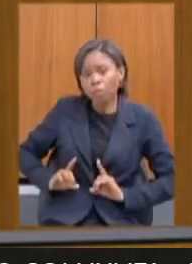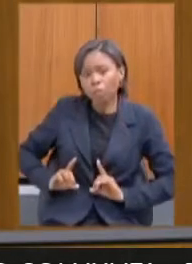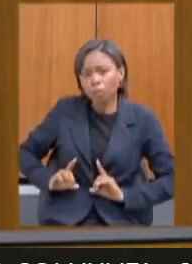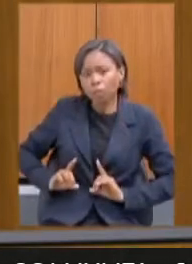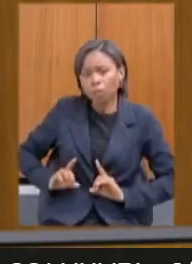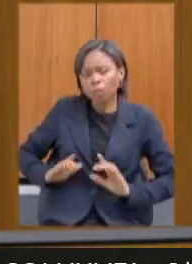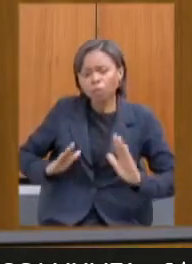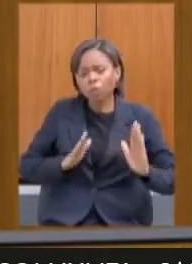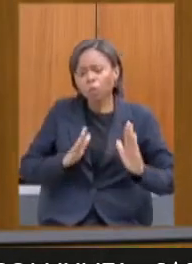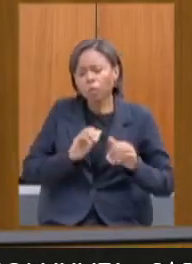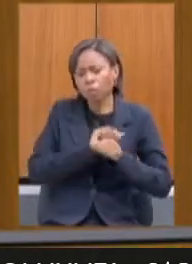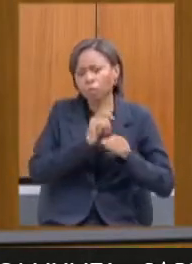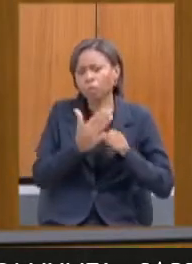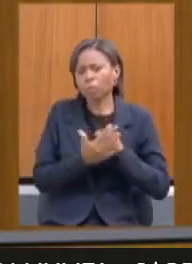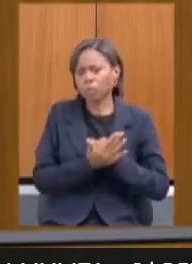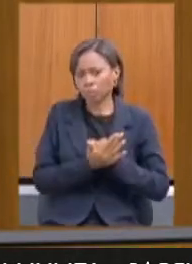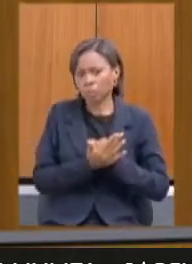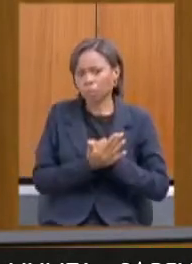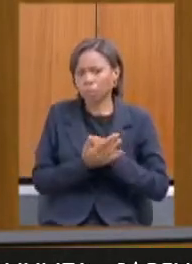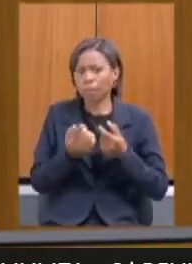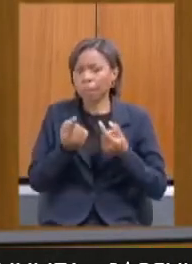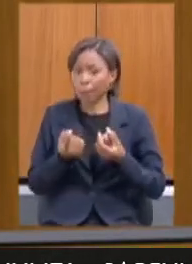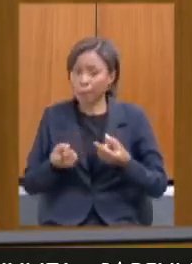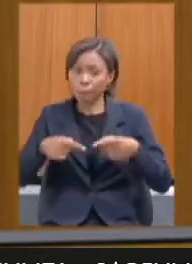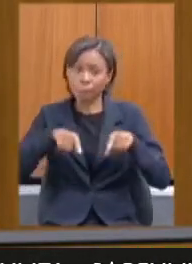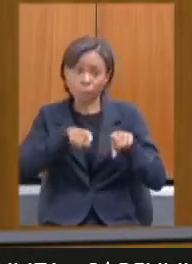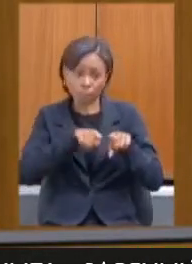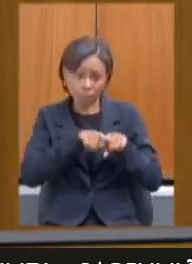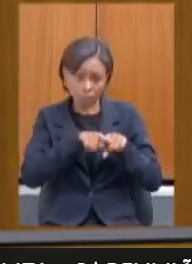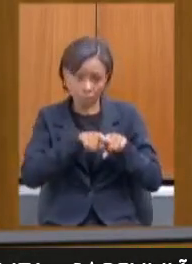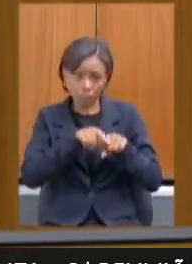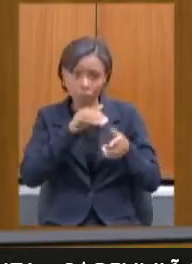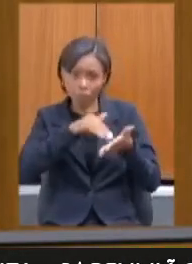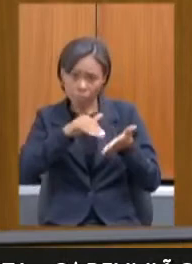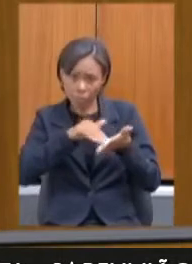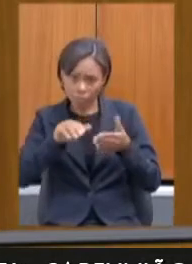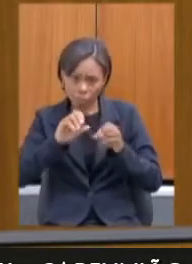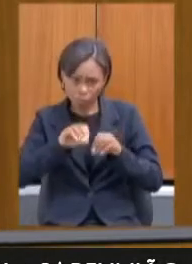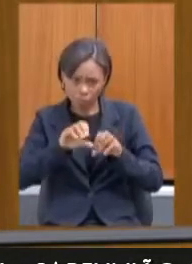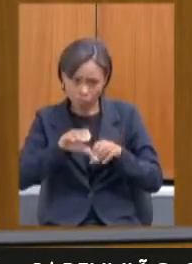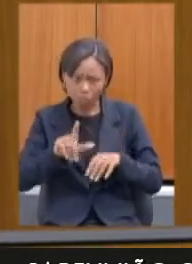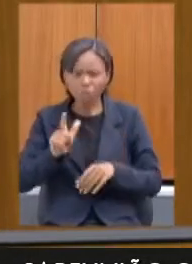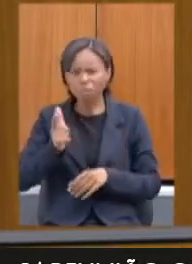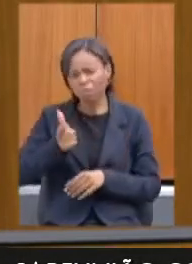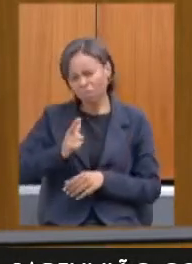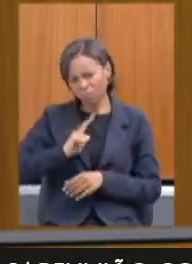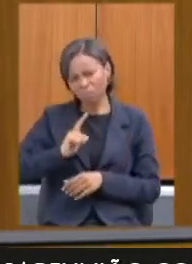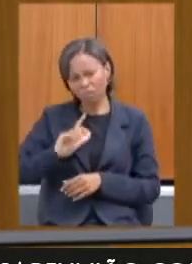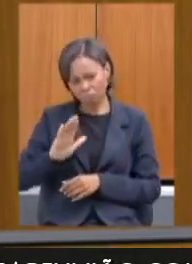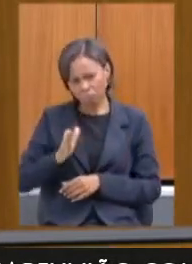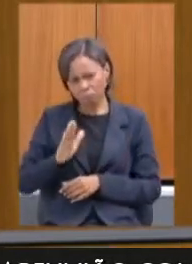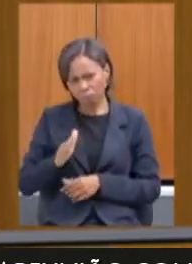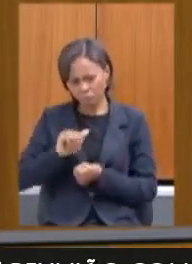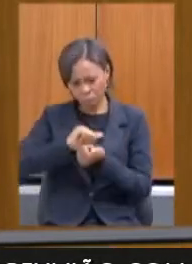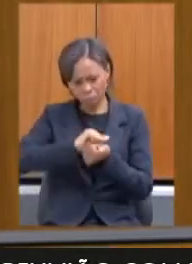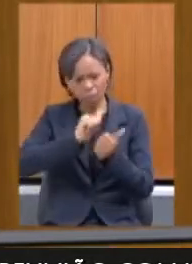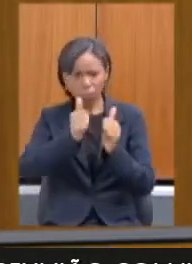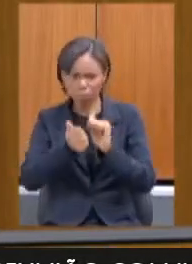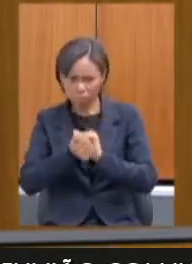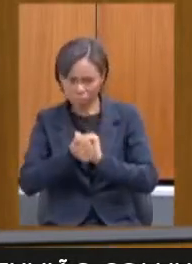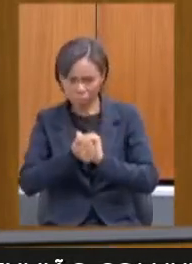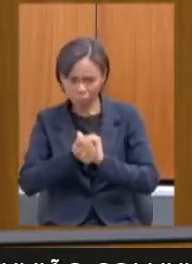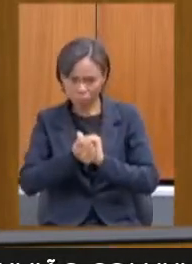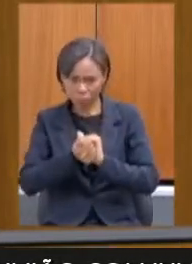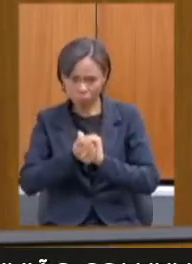em parceria com a Secretaria de Educação, houve alguma adaptação feita para que os alunos